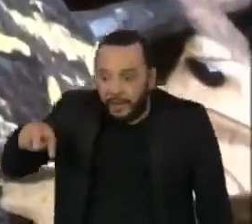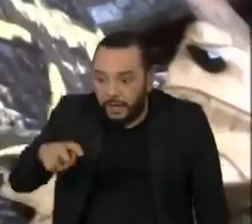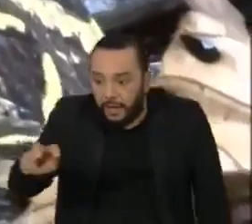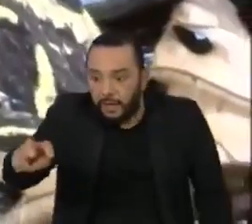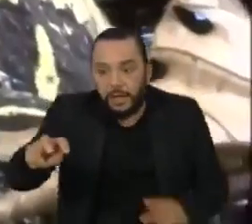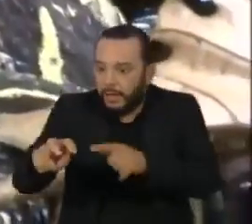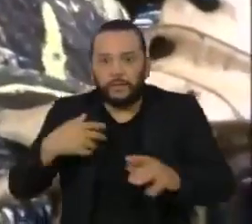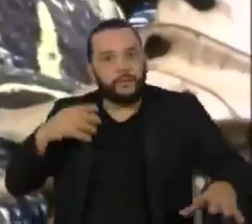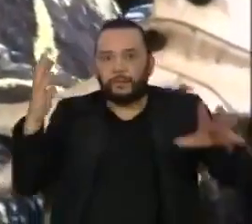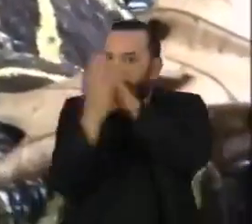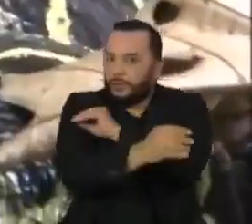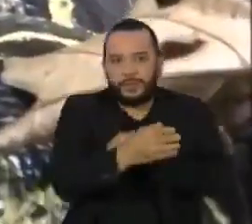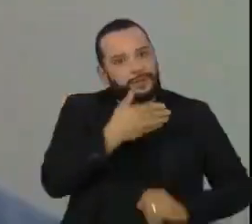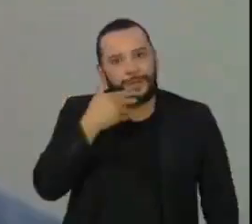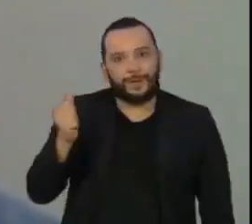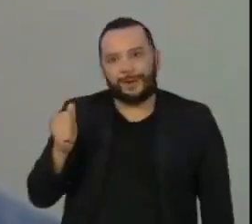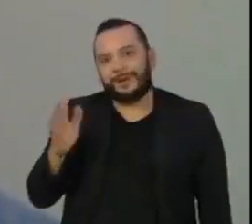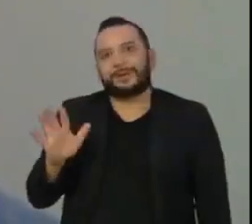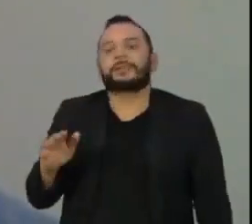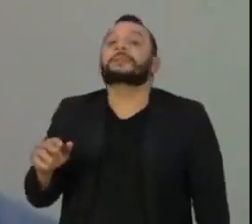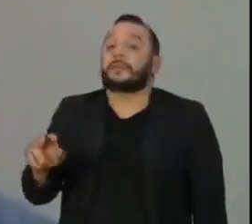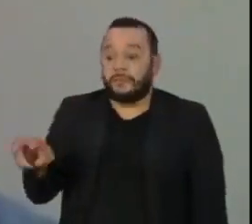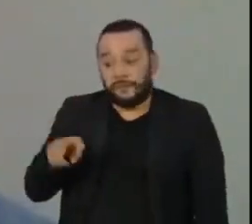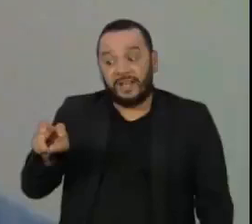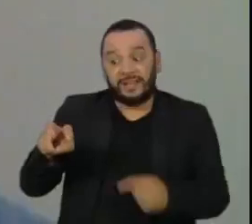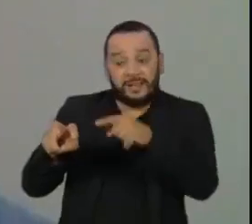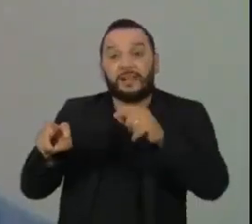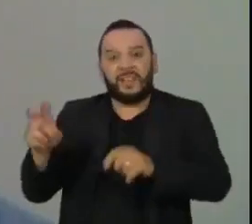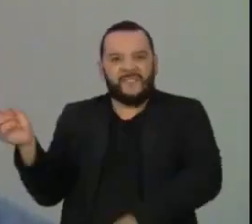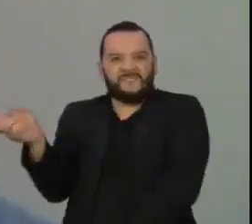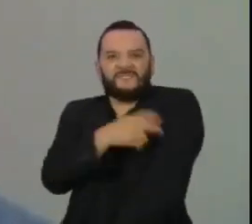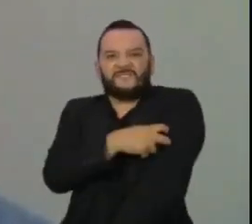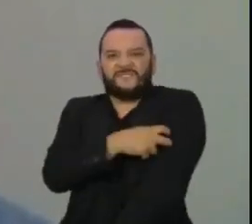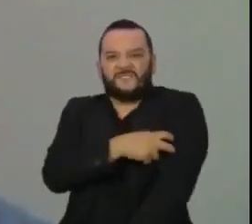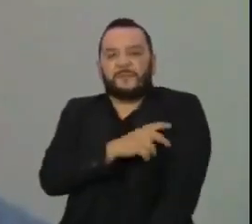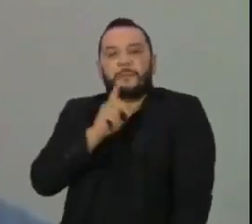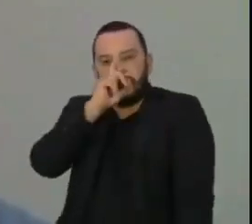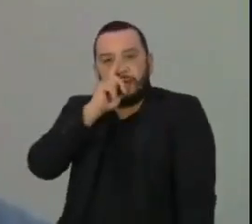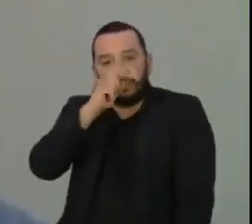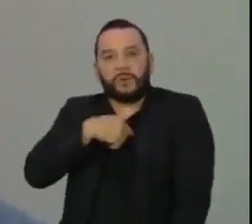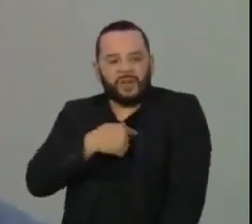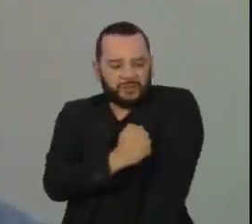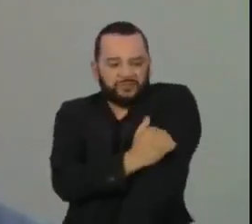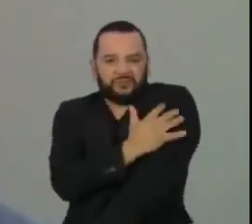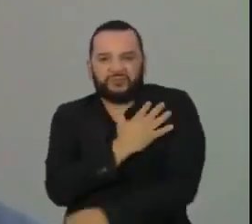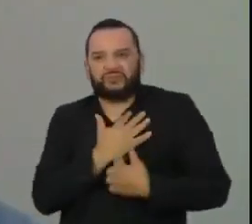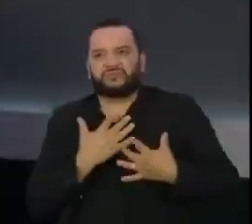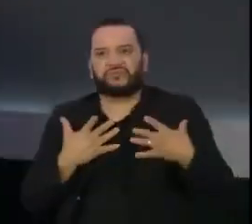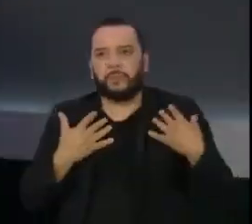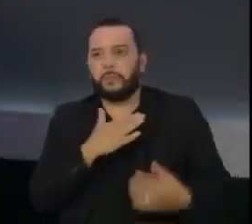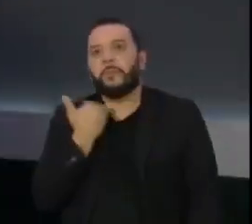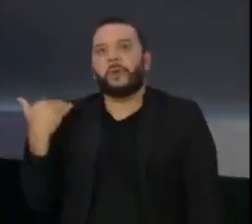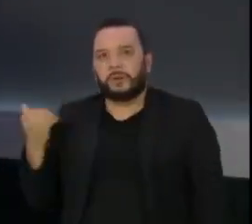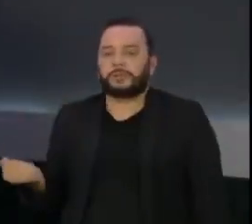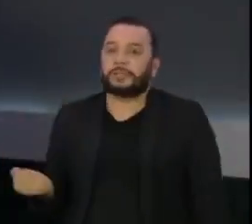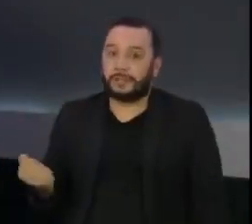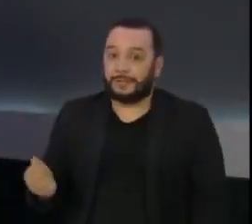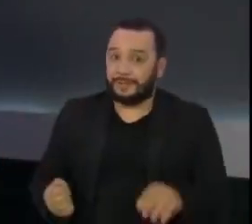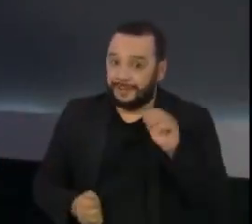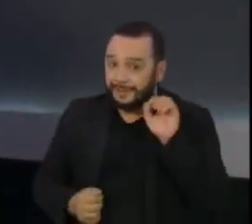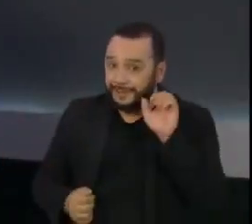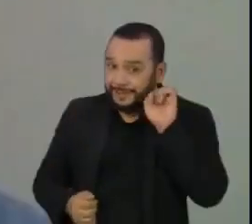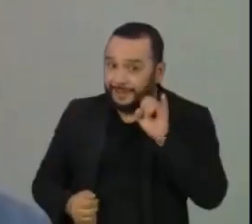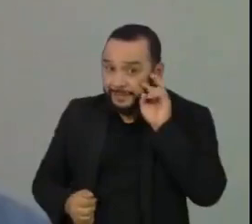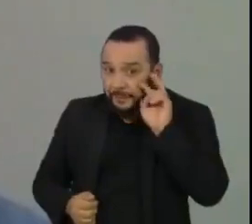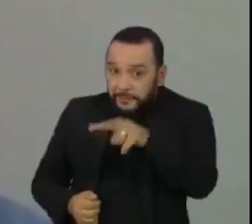é melhor sair de perto. O veneno é extremamente tóxico, pode causar hemorragia e morte da pessoa. Se uma aparecer na